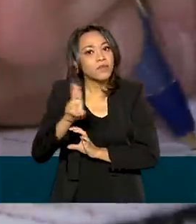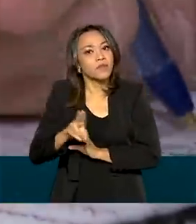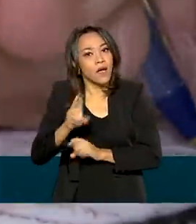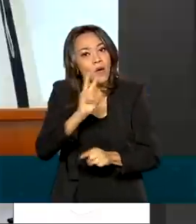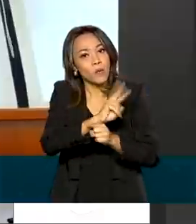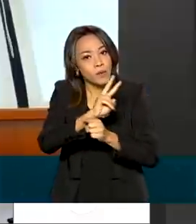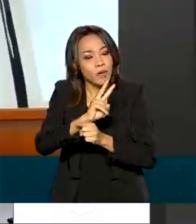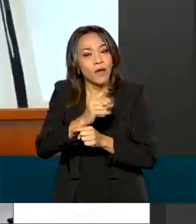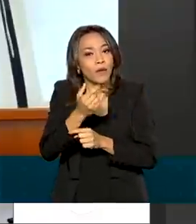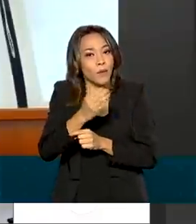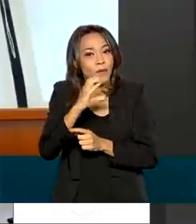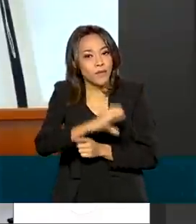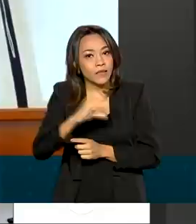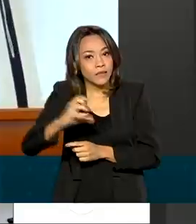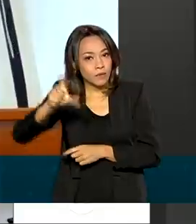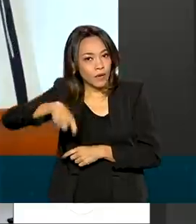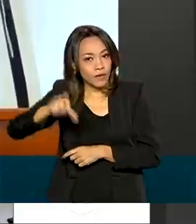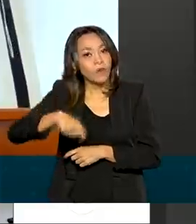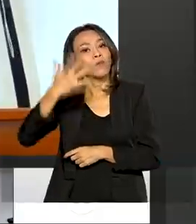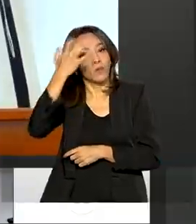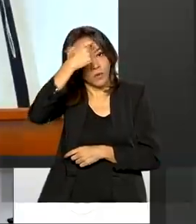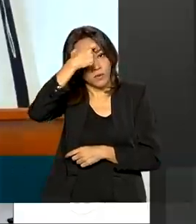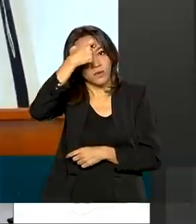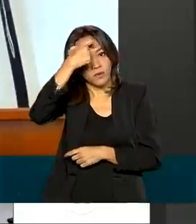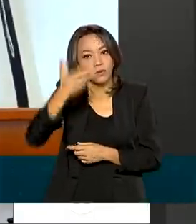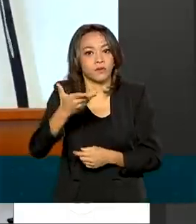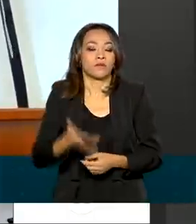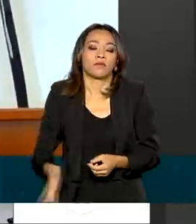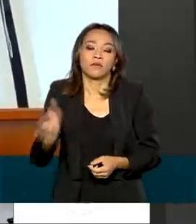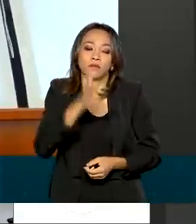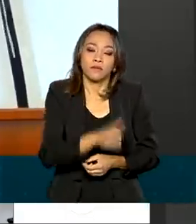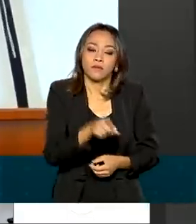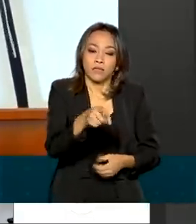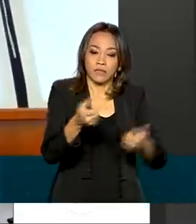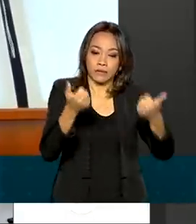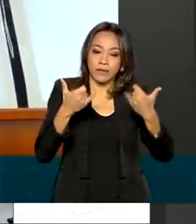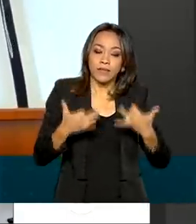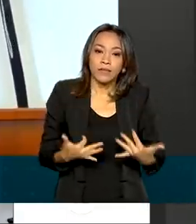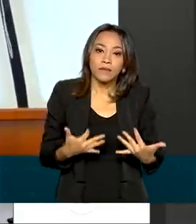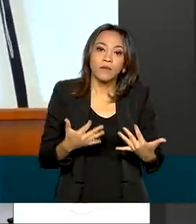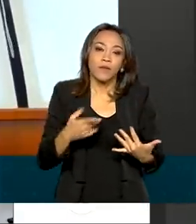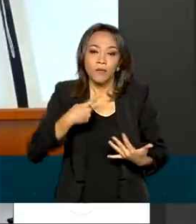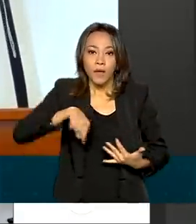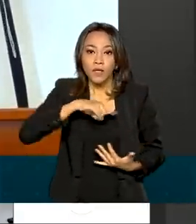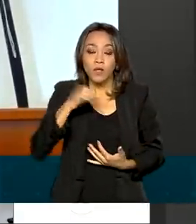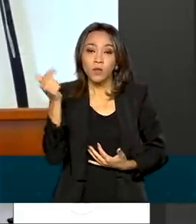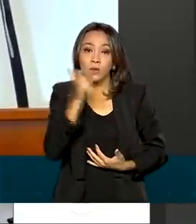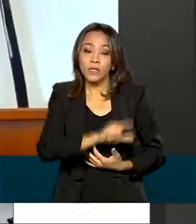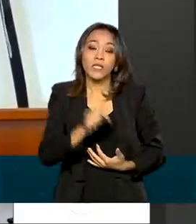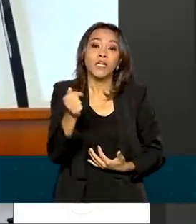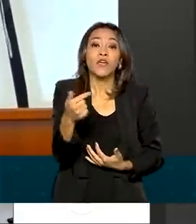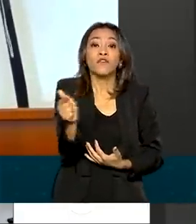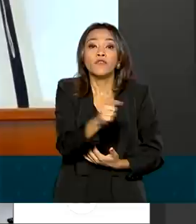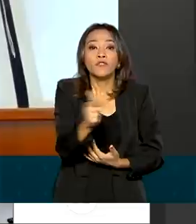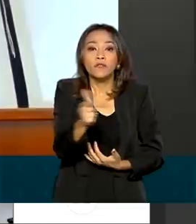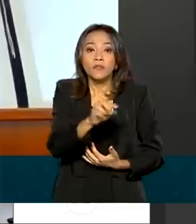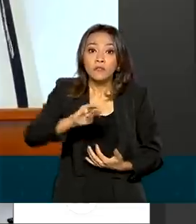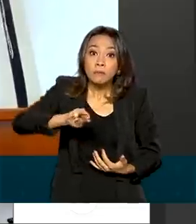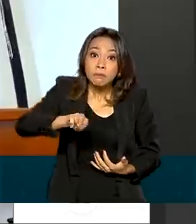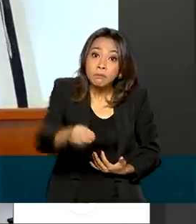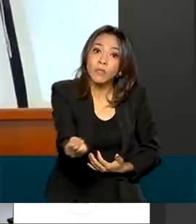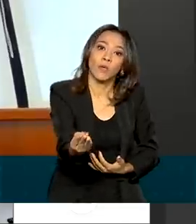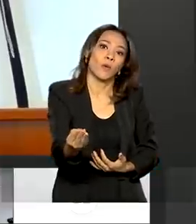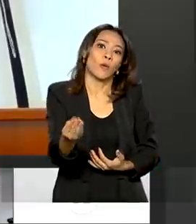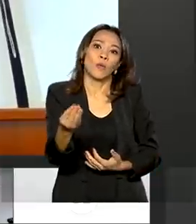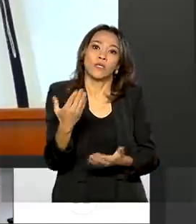consciência. Com esse passo muito esperado, abrimos a real possibilidade de atingir 22 milhões de estudantes do